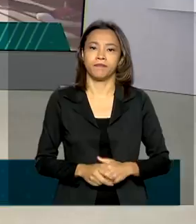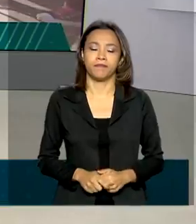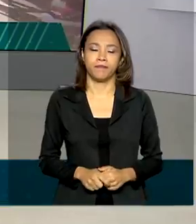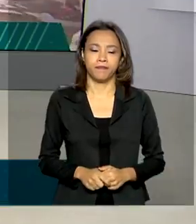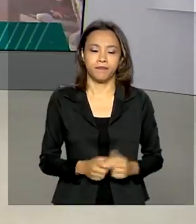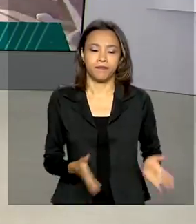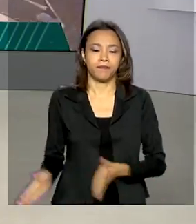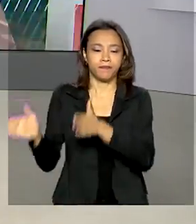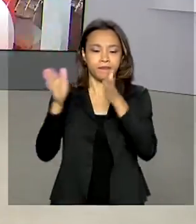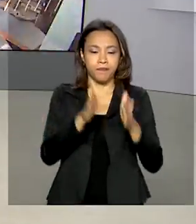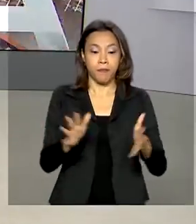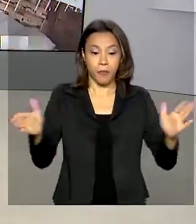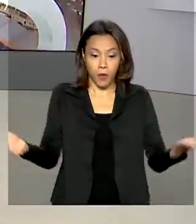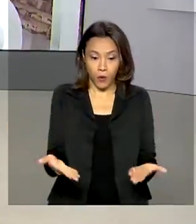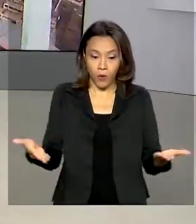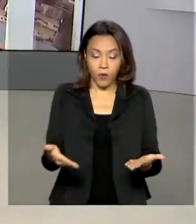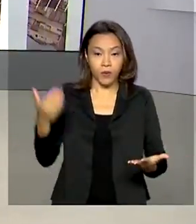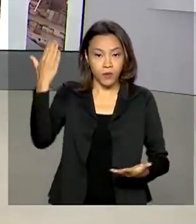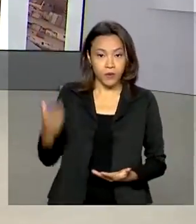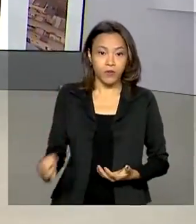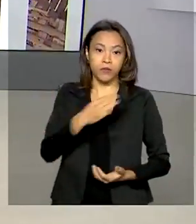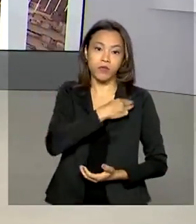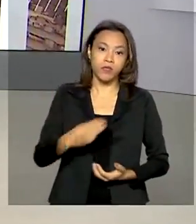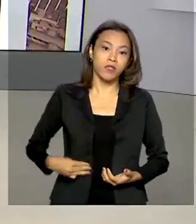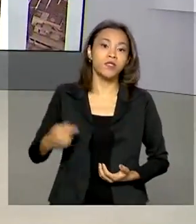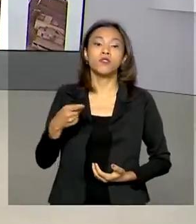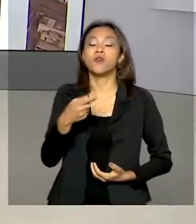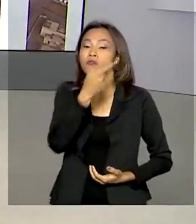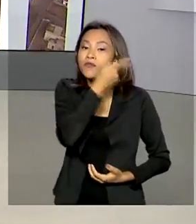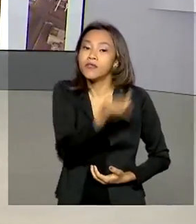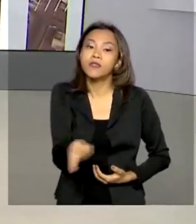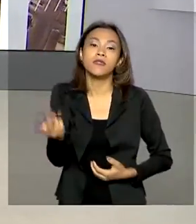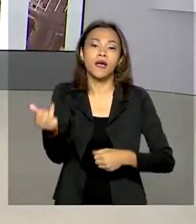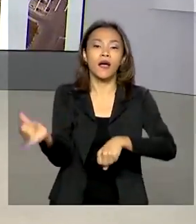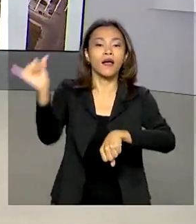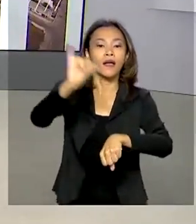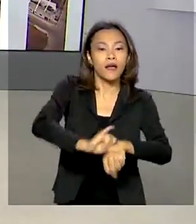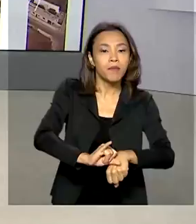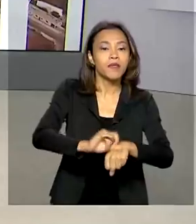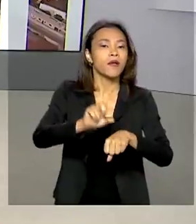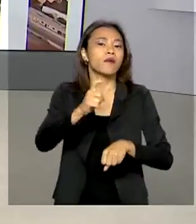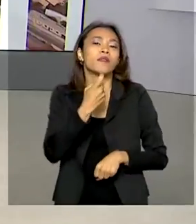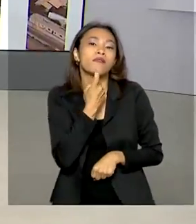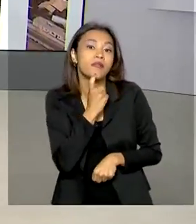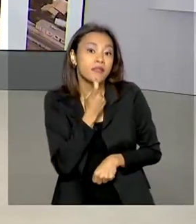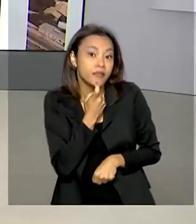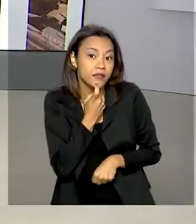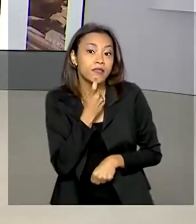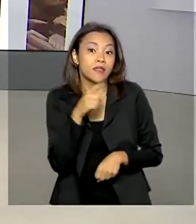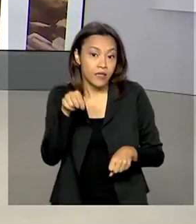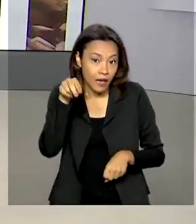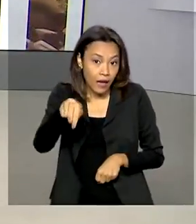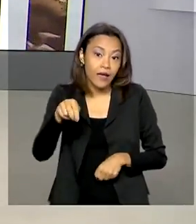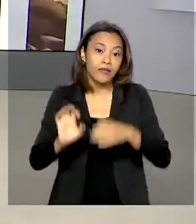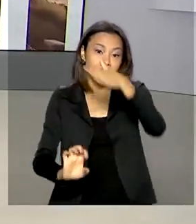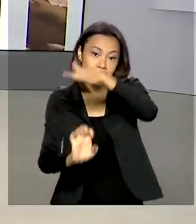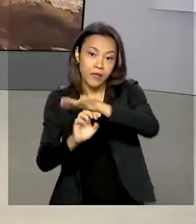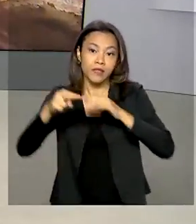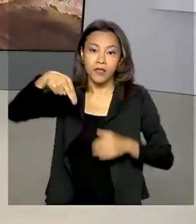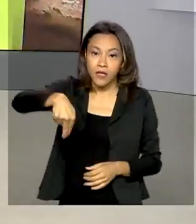Hoje o ministro visita em Helsinki, capital da Finlândia, as instalações da Nokia, que também desenvolve a tecnologia